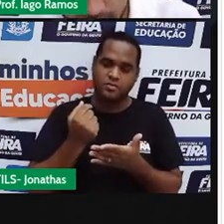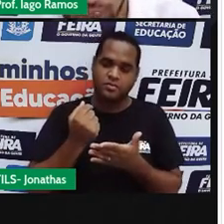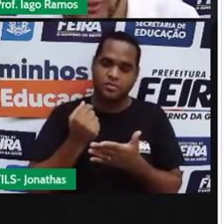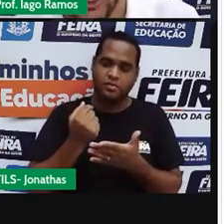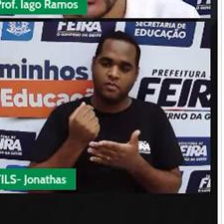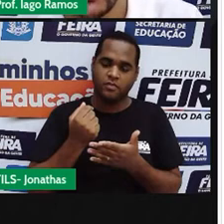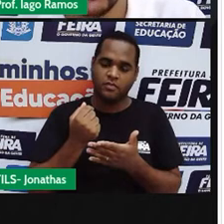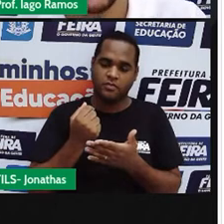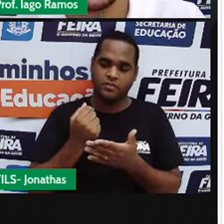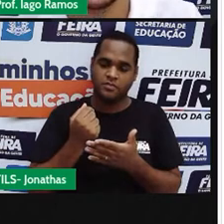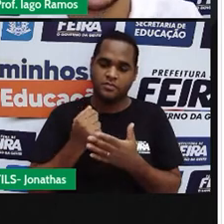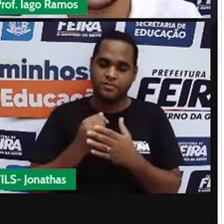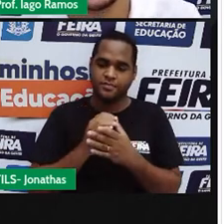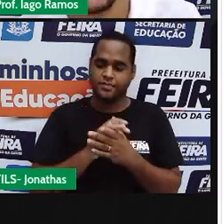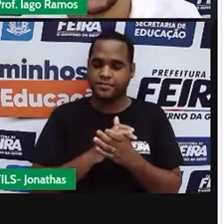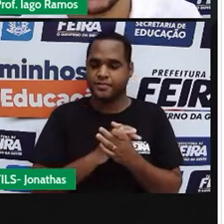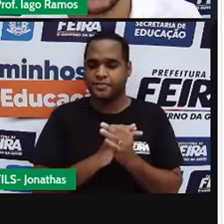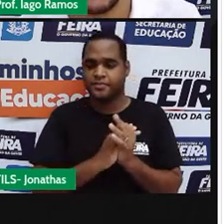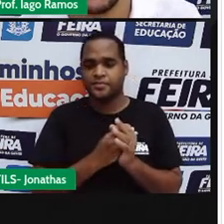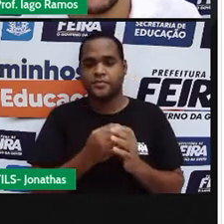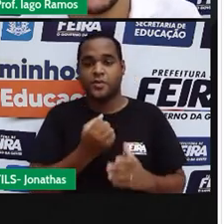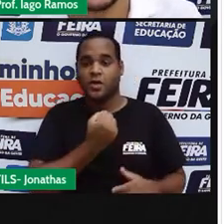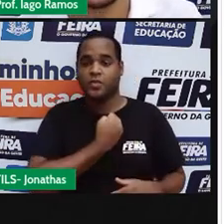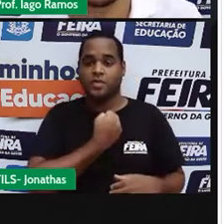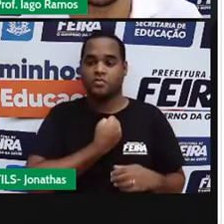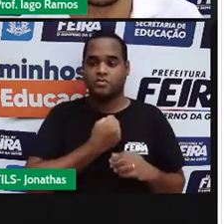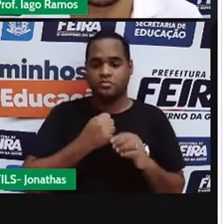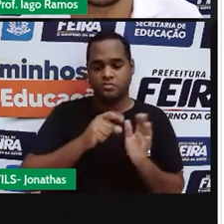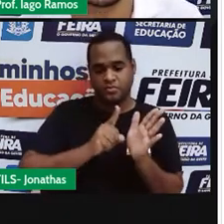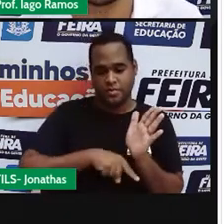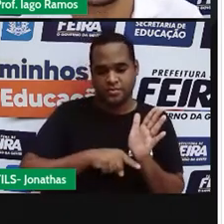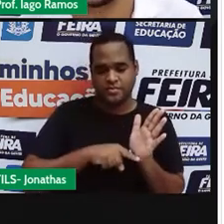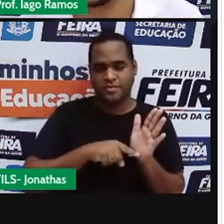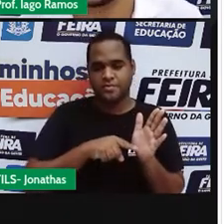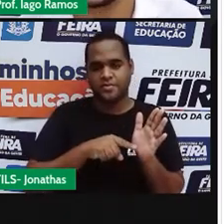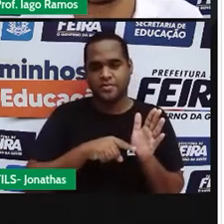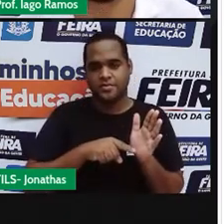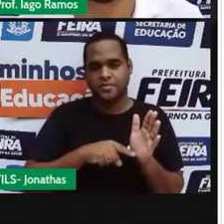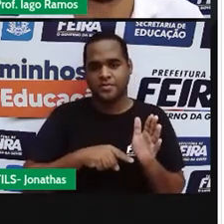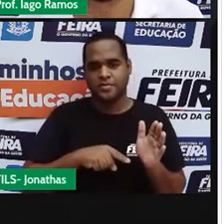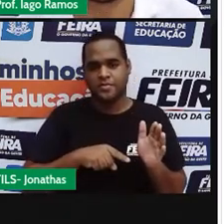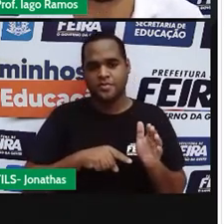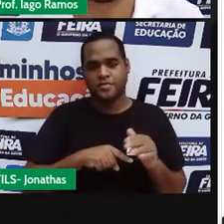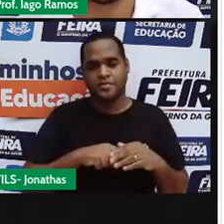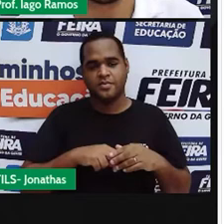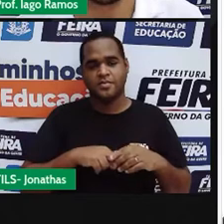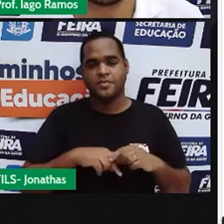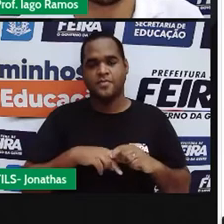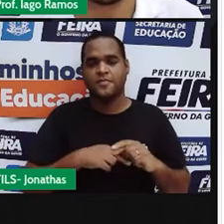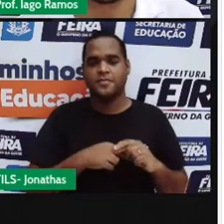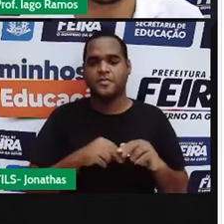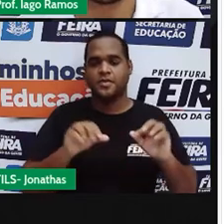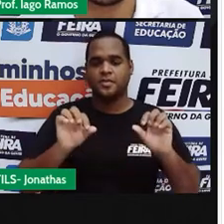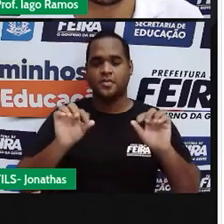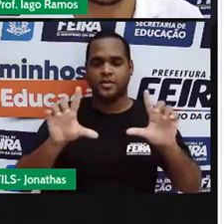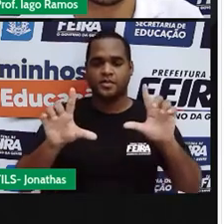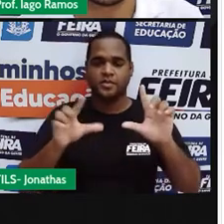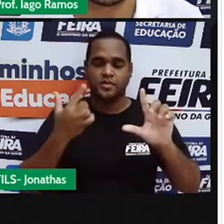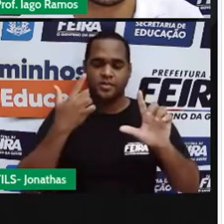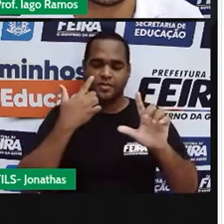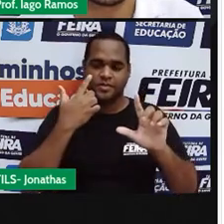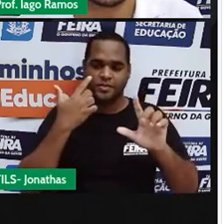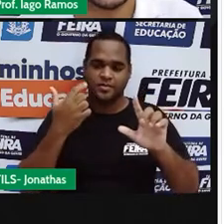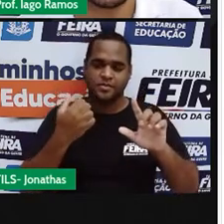usando número negativo, tá bom? Então vamos colocar isso aqui na tela, para a gente não esquecer.